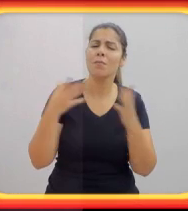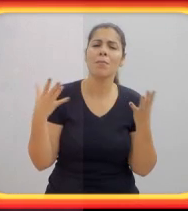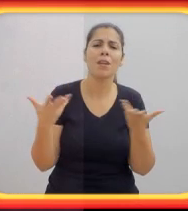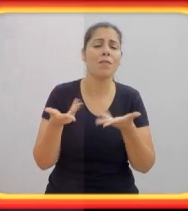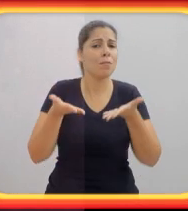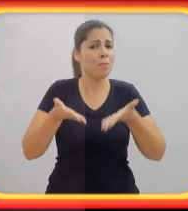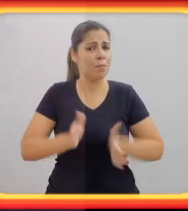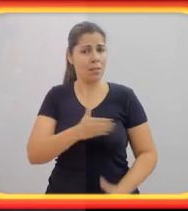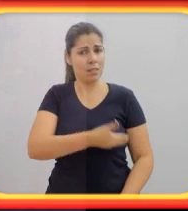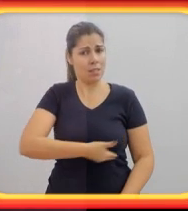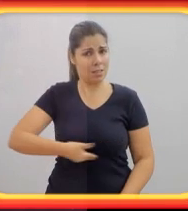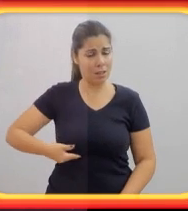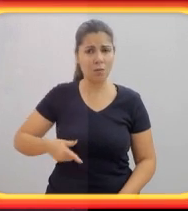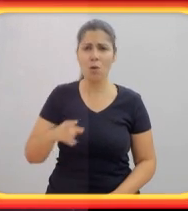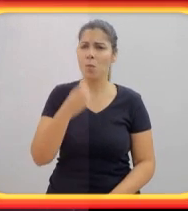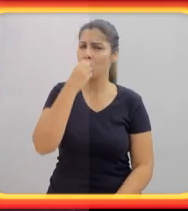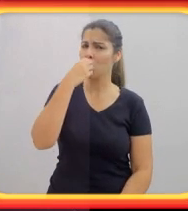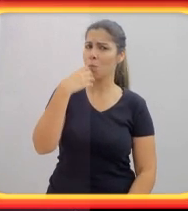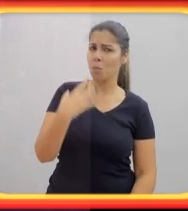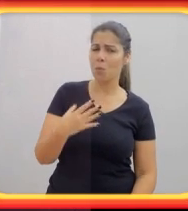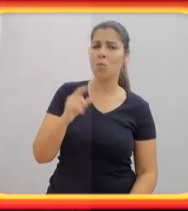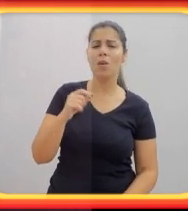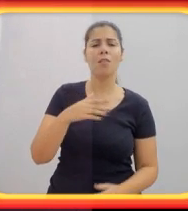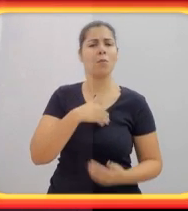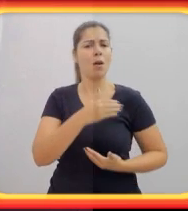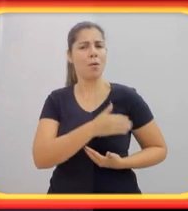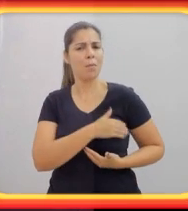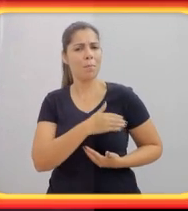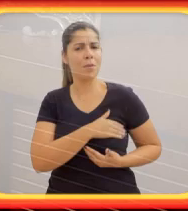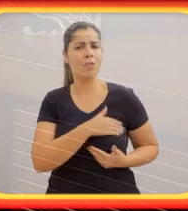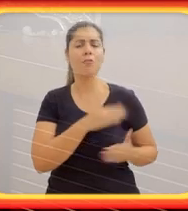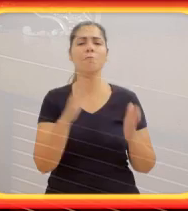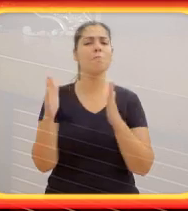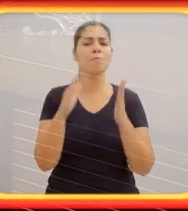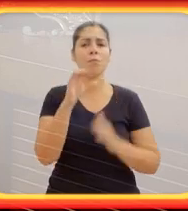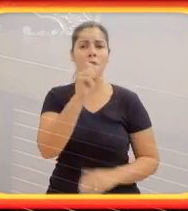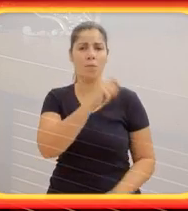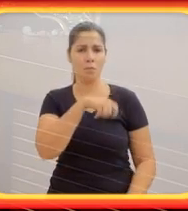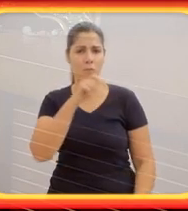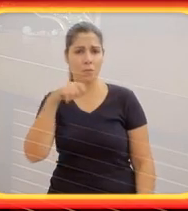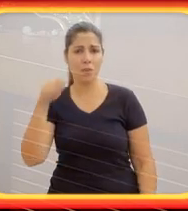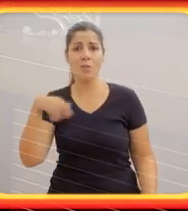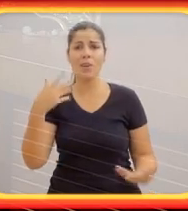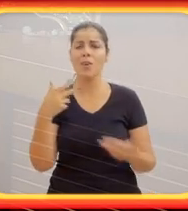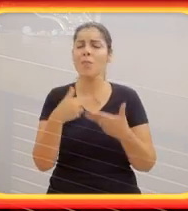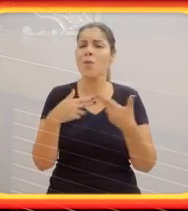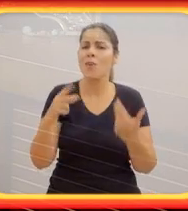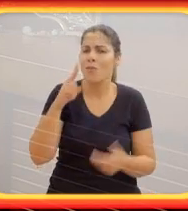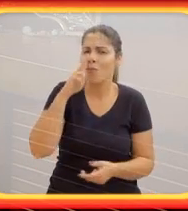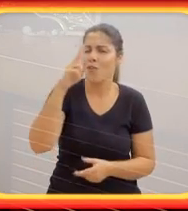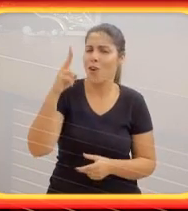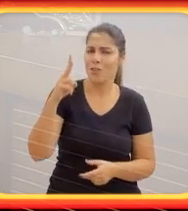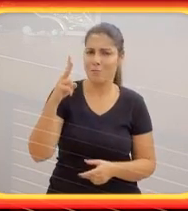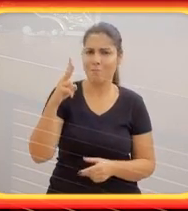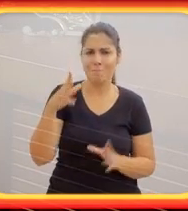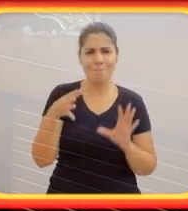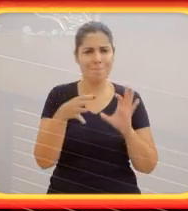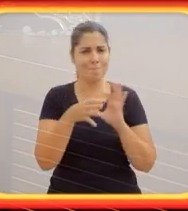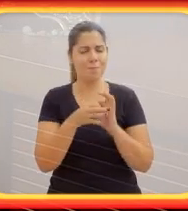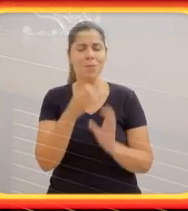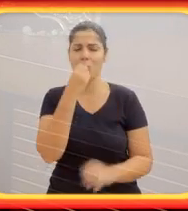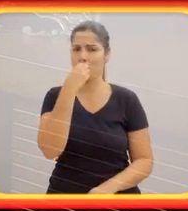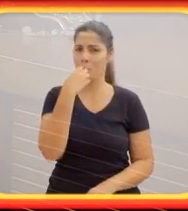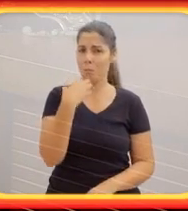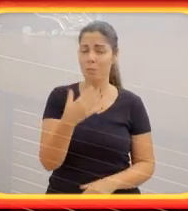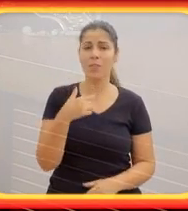E aconteceu num de repente. E foi tudo ótimo, uma gravidez maravilhosa. Um parto cesáreo,